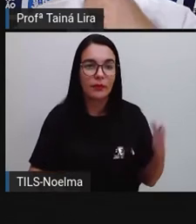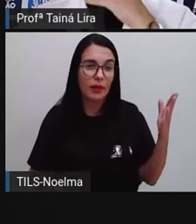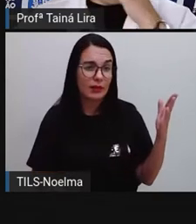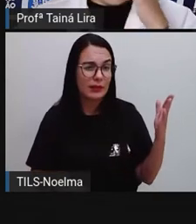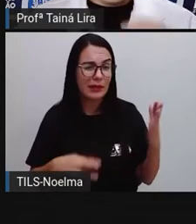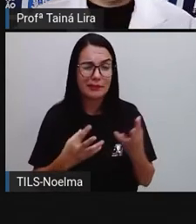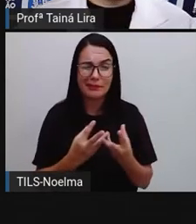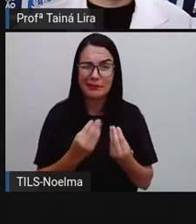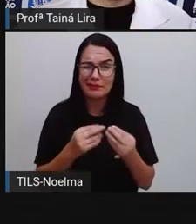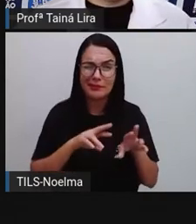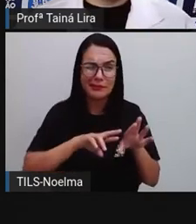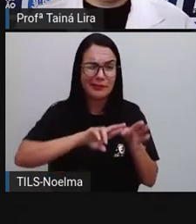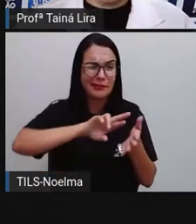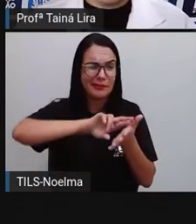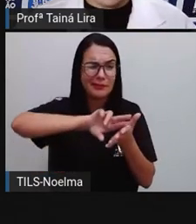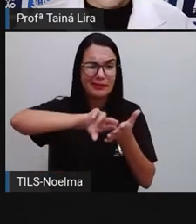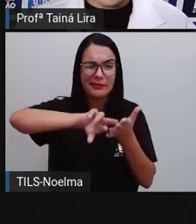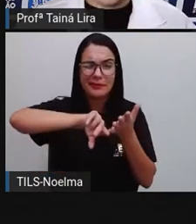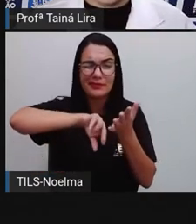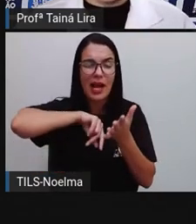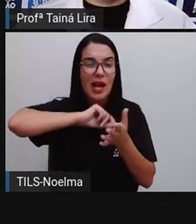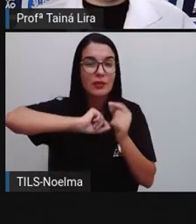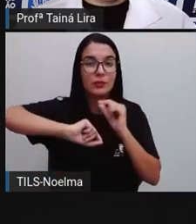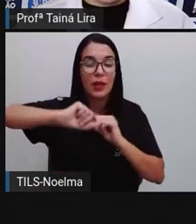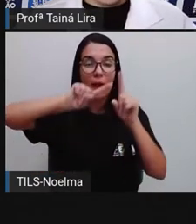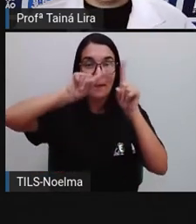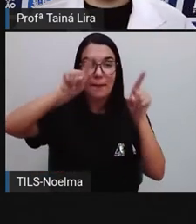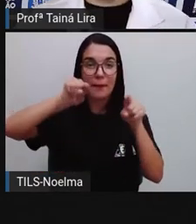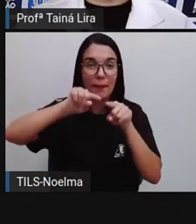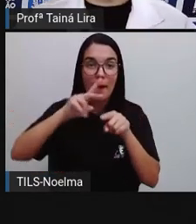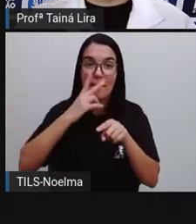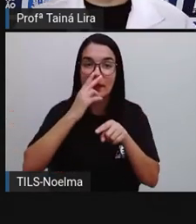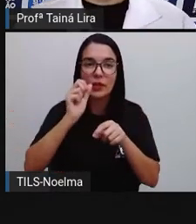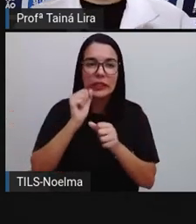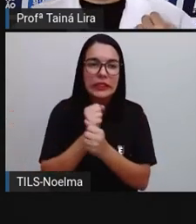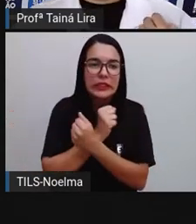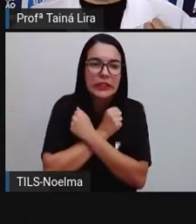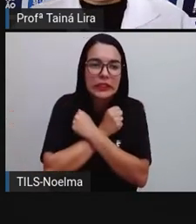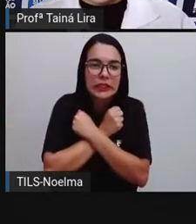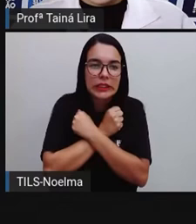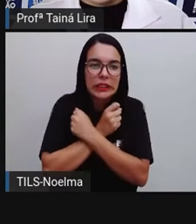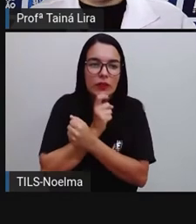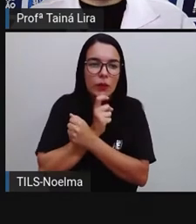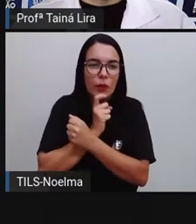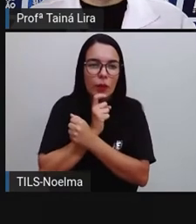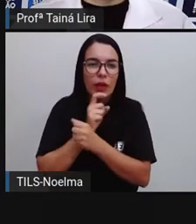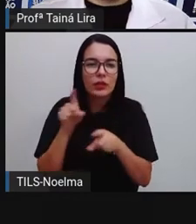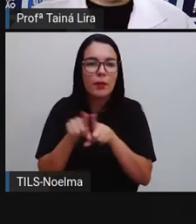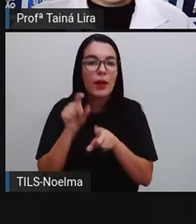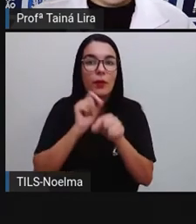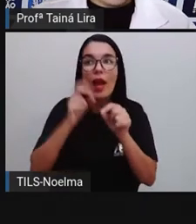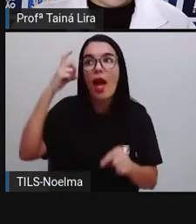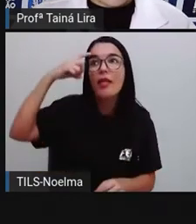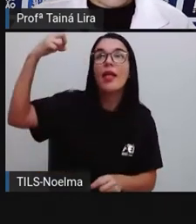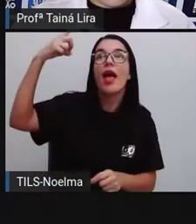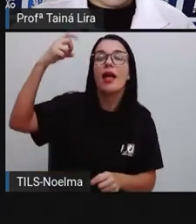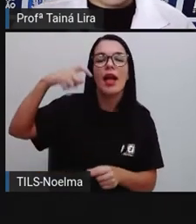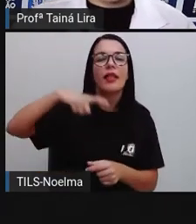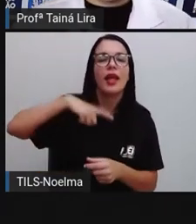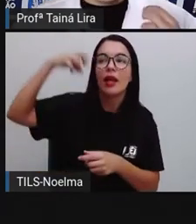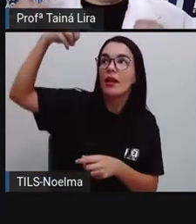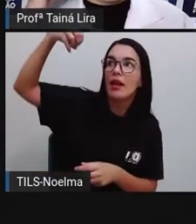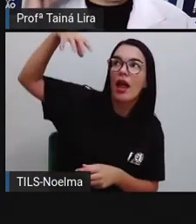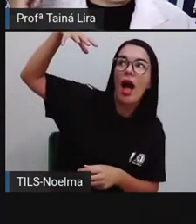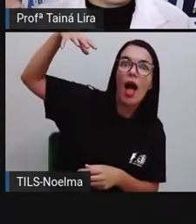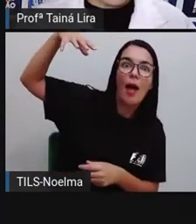balões, tá? O balão de frio, que lembra aqui o cobertor. De ideia, que tem a lâmpada dentro.